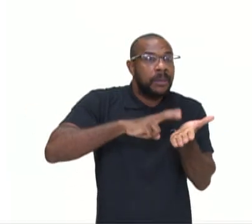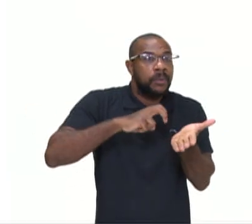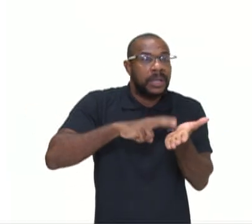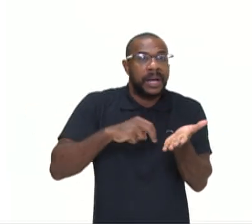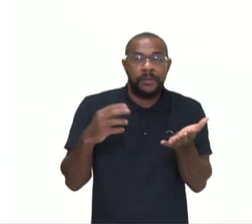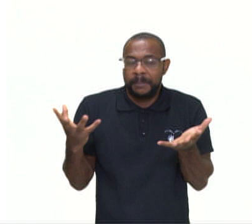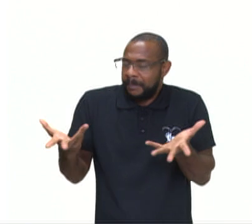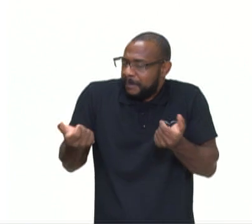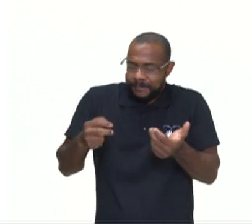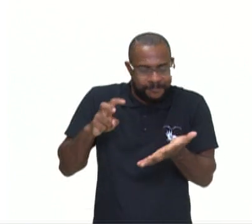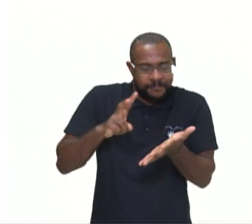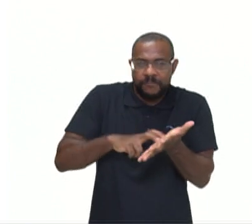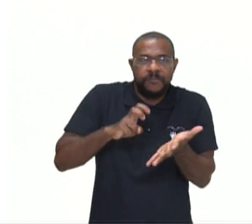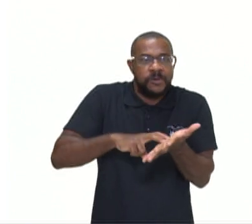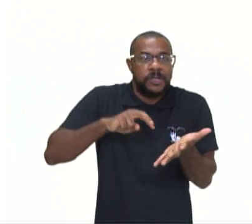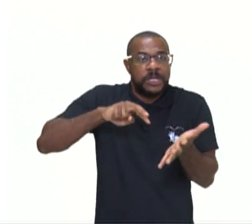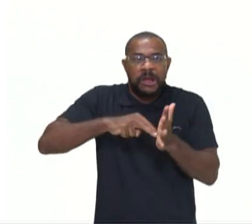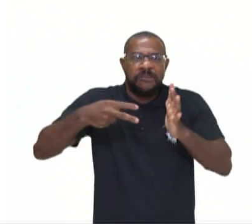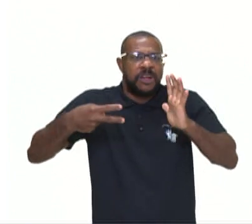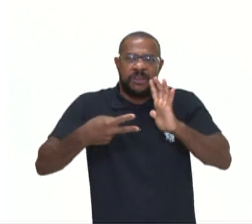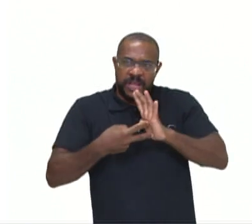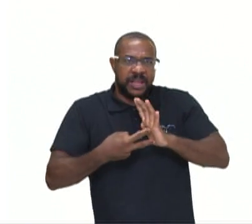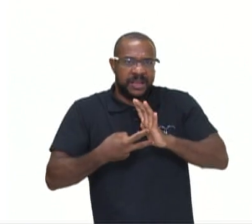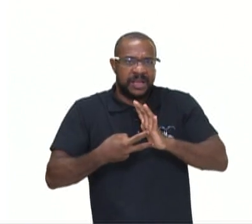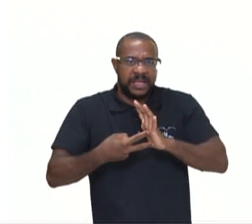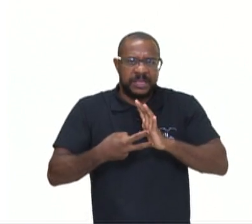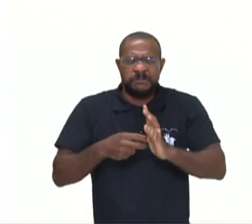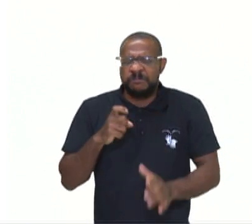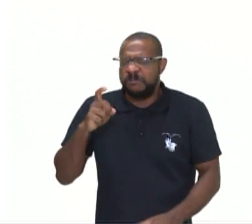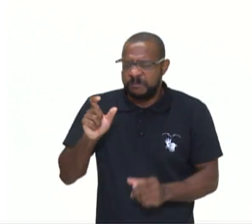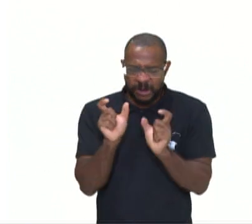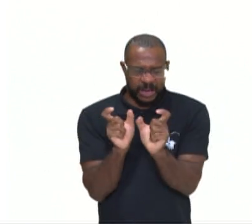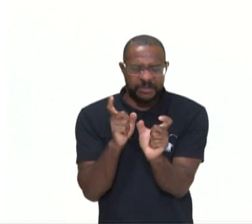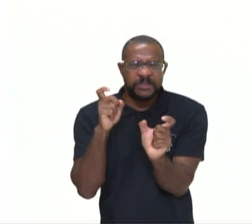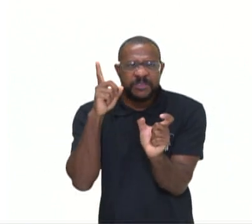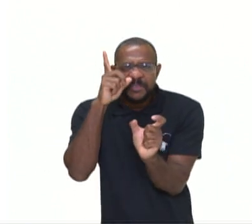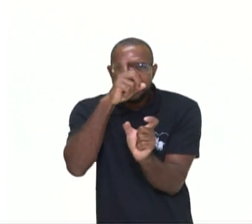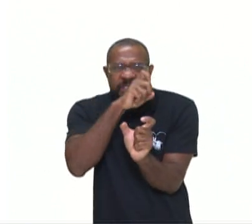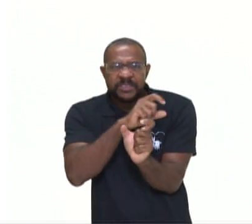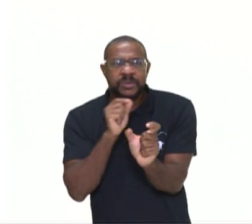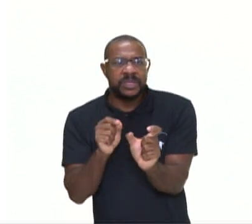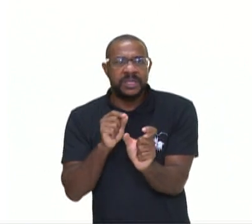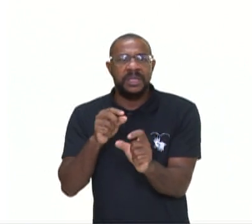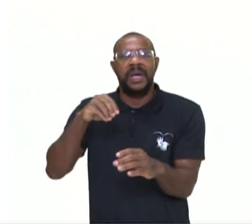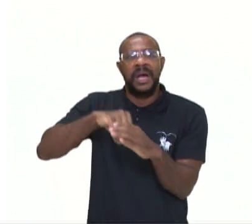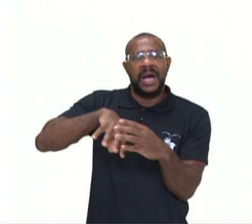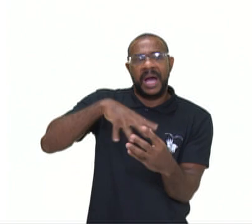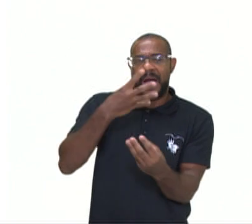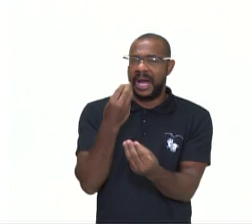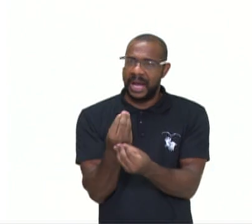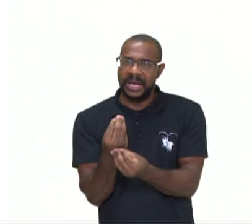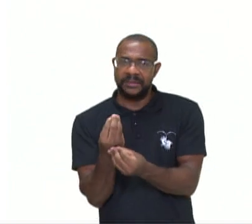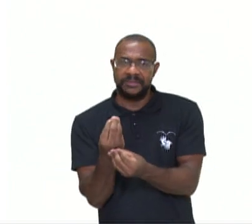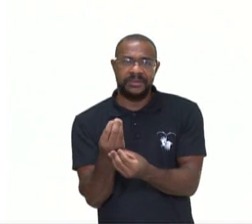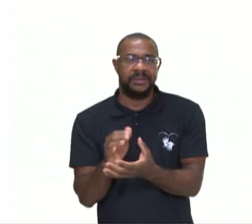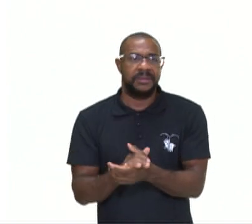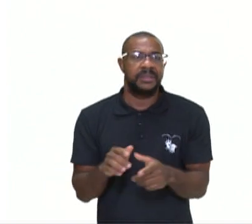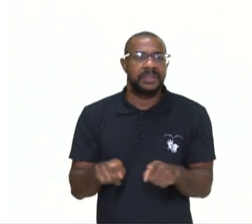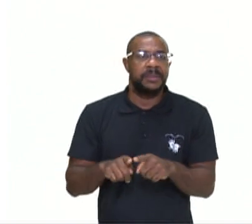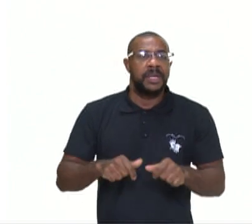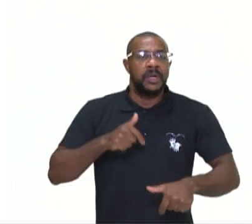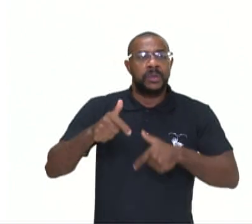as palavras com um significado bem difícil, o lema arte pela arte e a obra